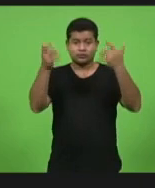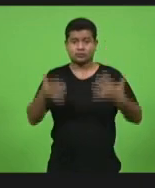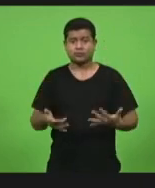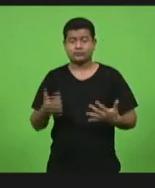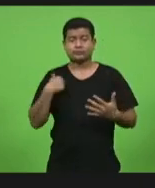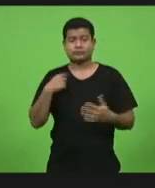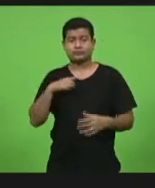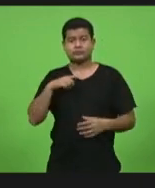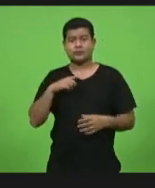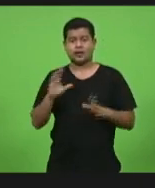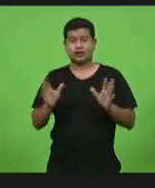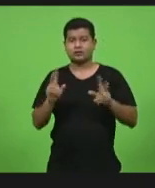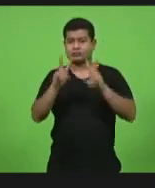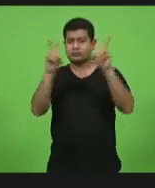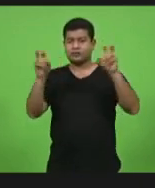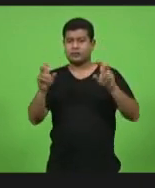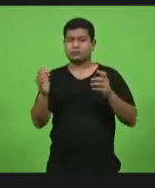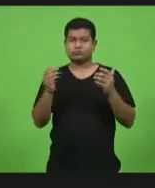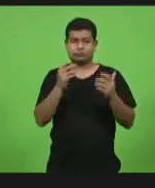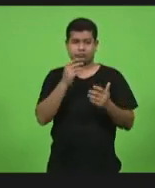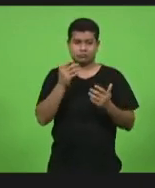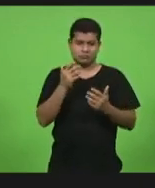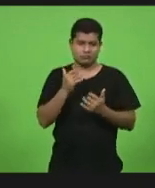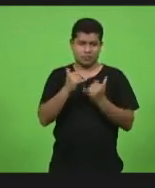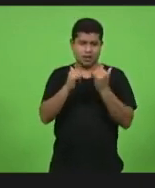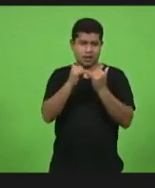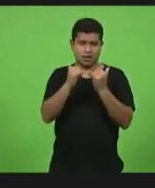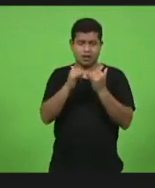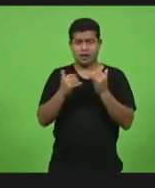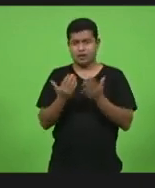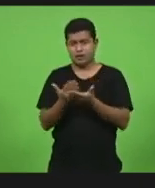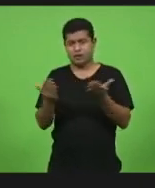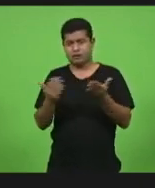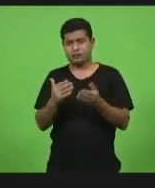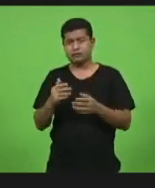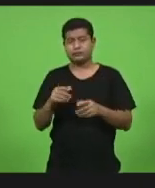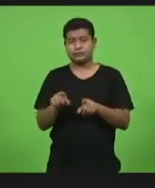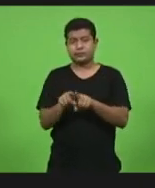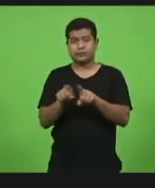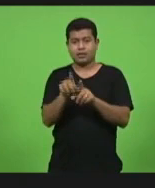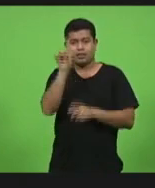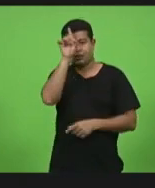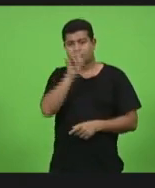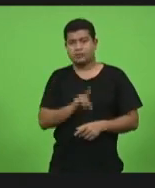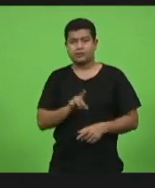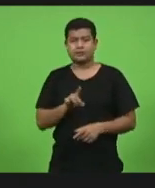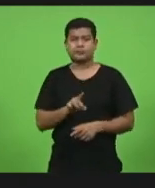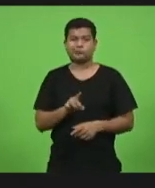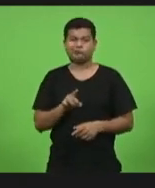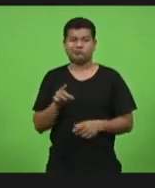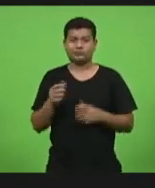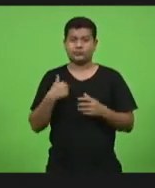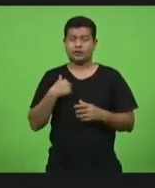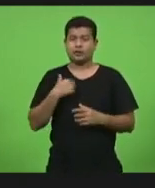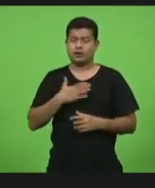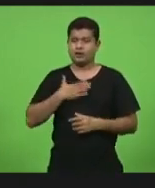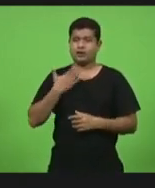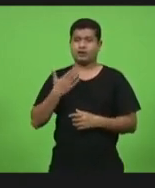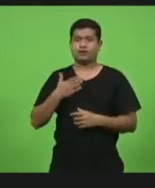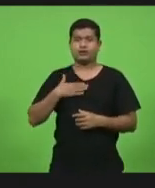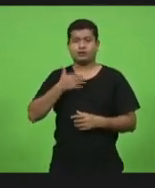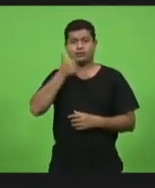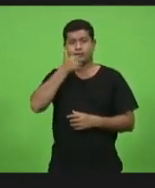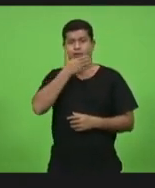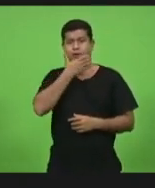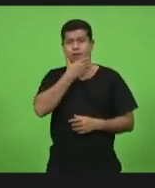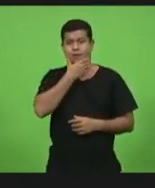parecidas com relação ao suicídio a depressão e o suicídio infantil realmente choca eu sou pai há 11 meses